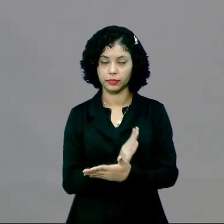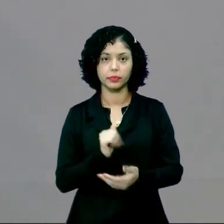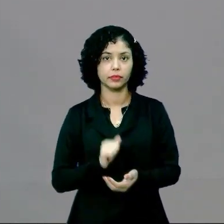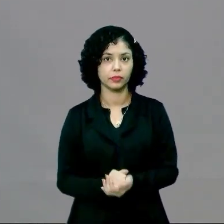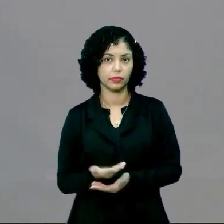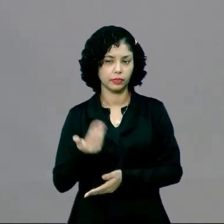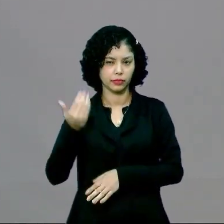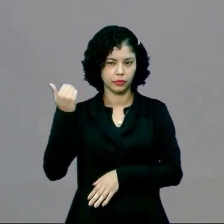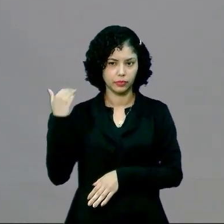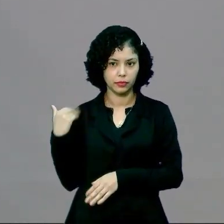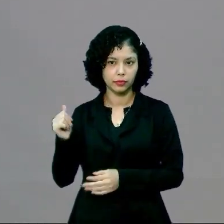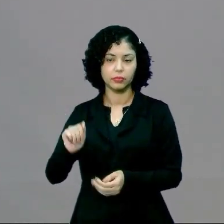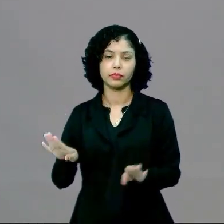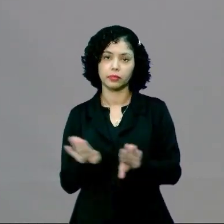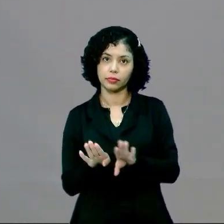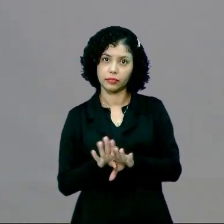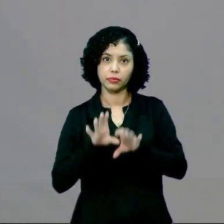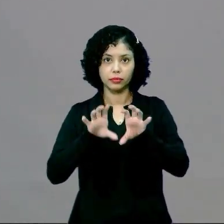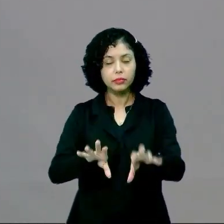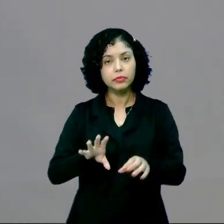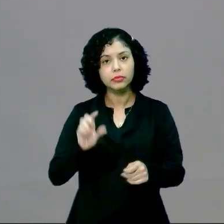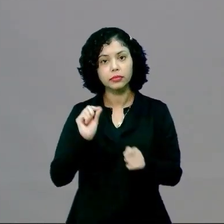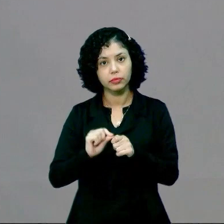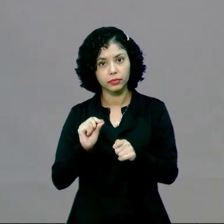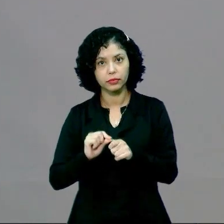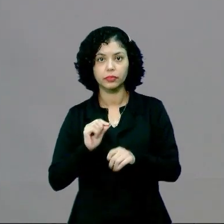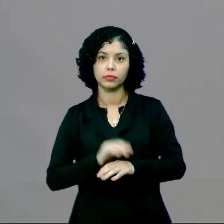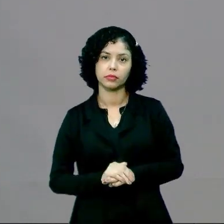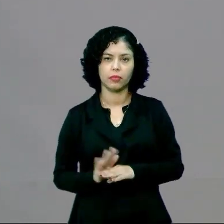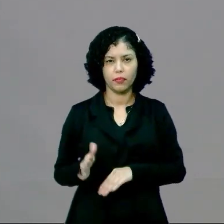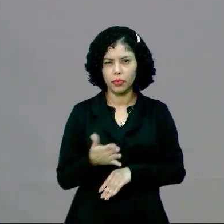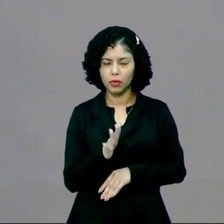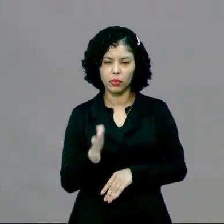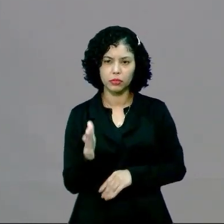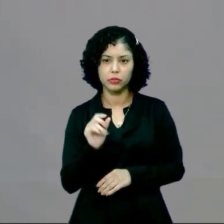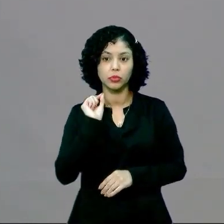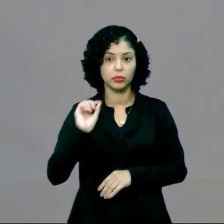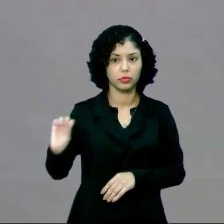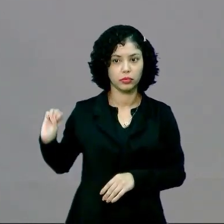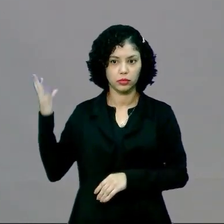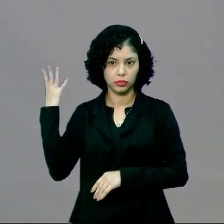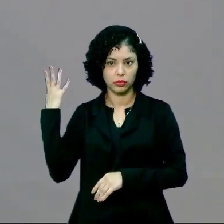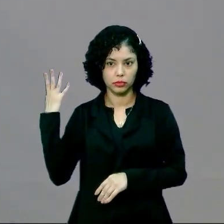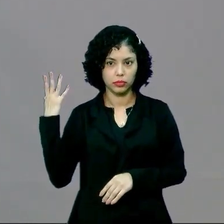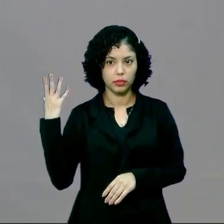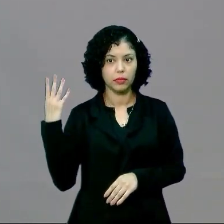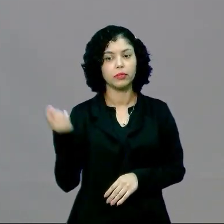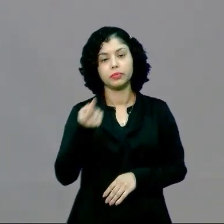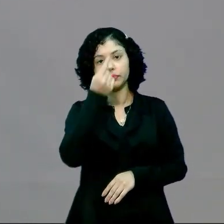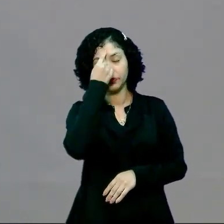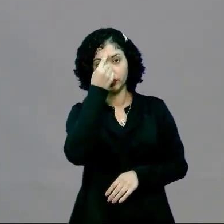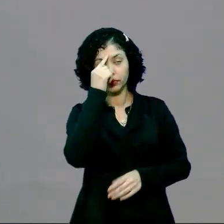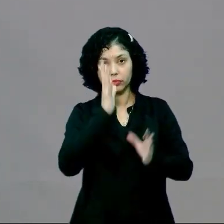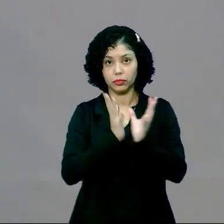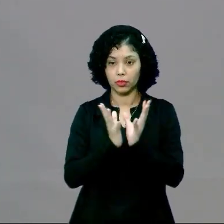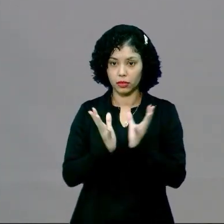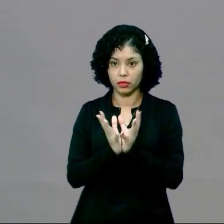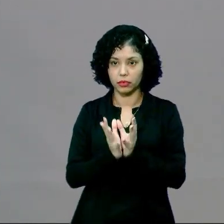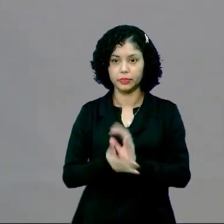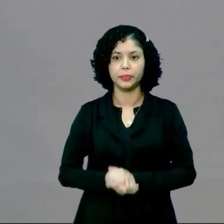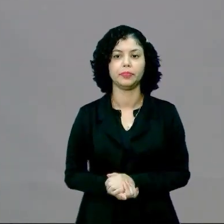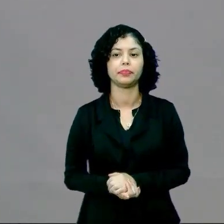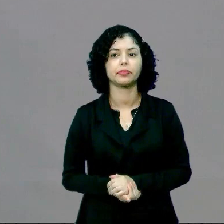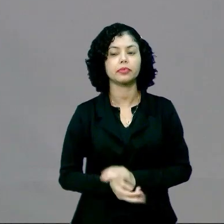muito tempo e assim você formula uma noção do que aconteceu. O nome disso é a memória coletiva.